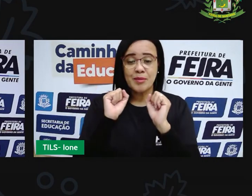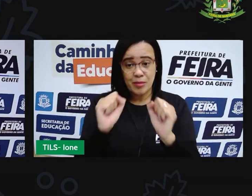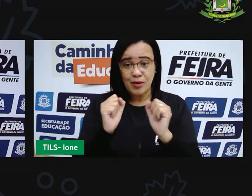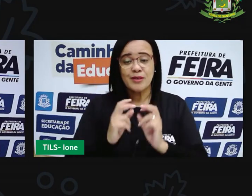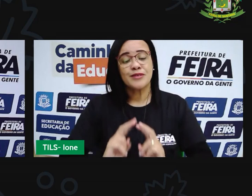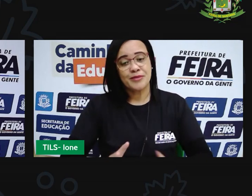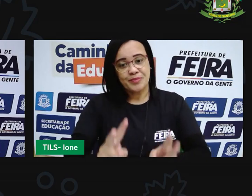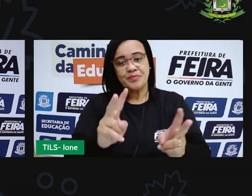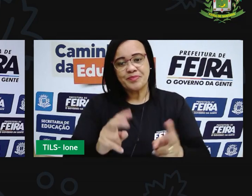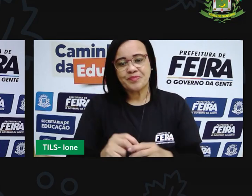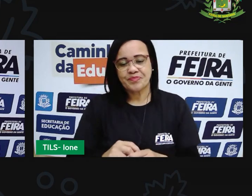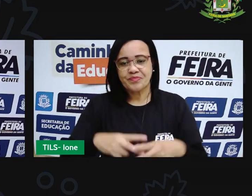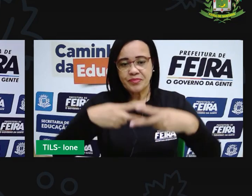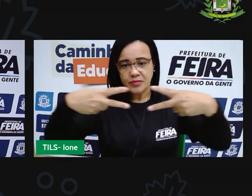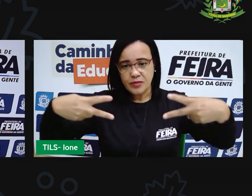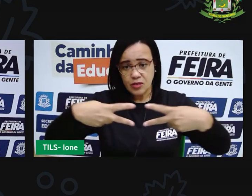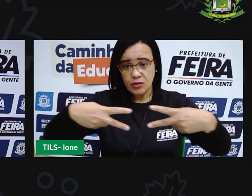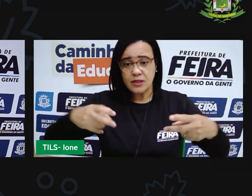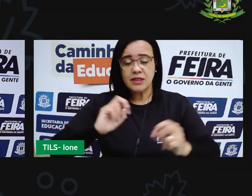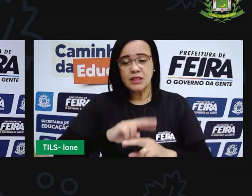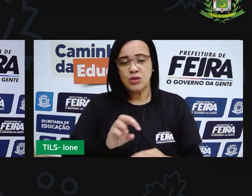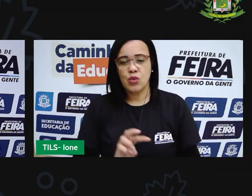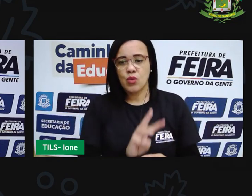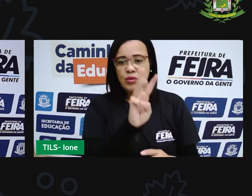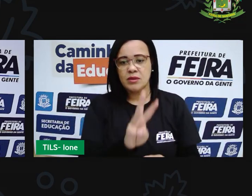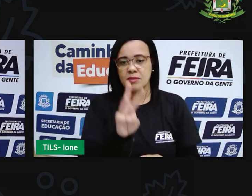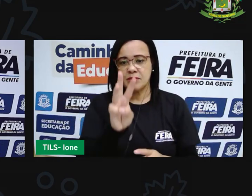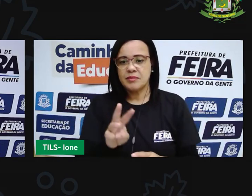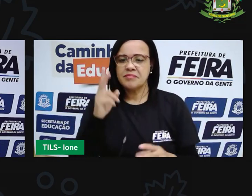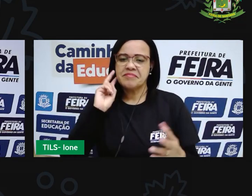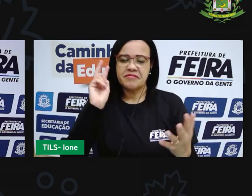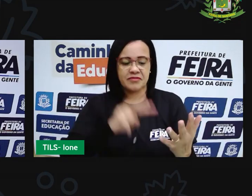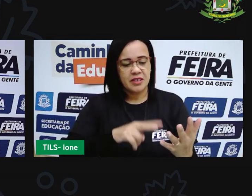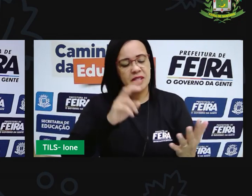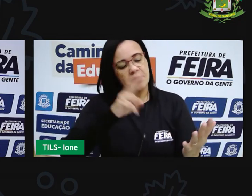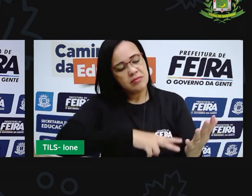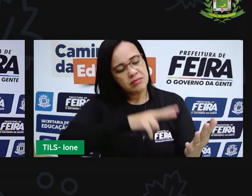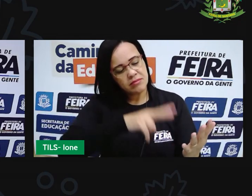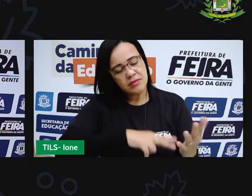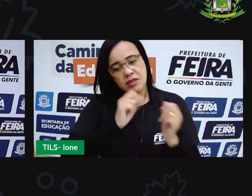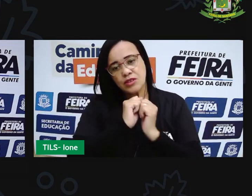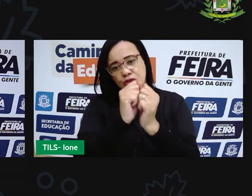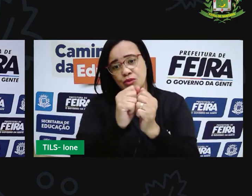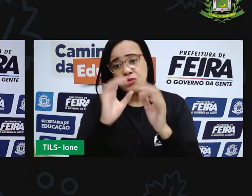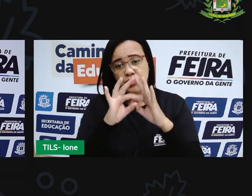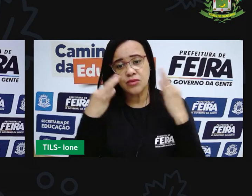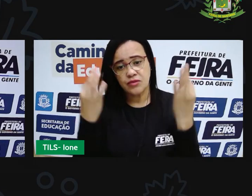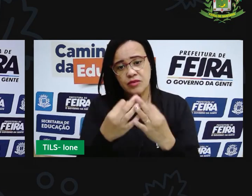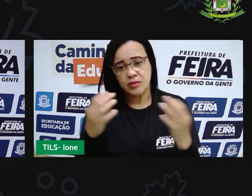Acesse aí essa reportagem para fazer a leitura junto com seus familiares.